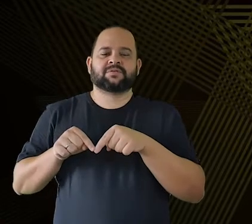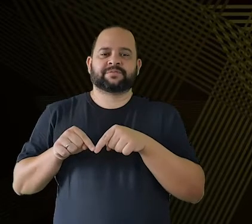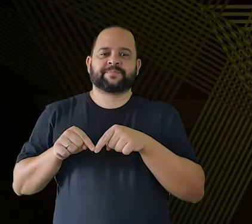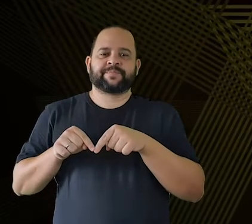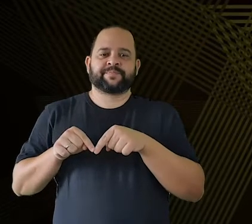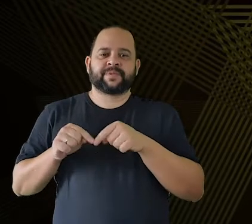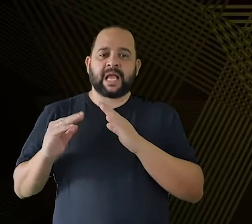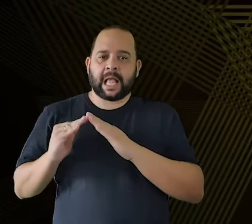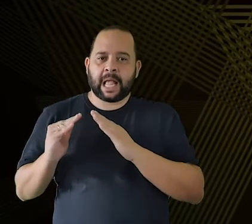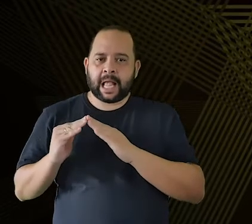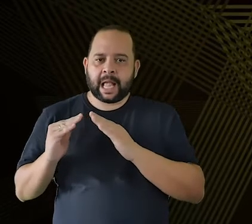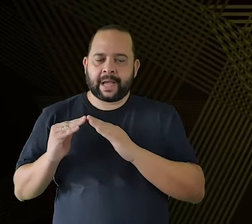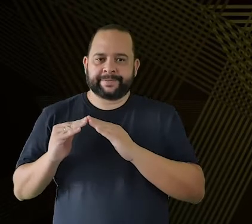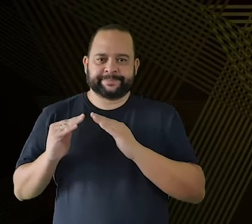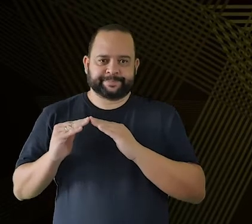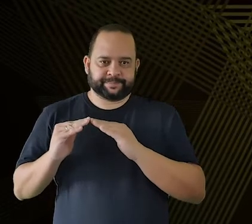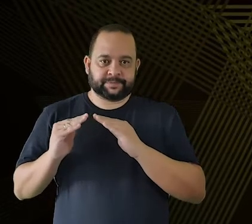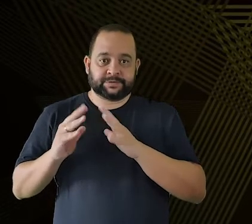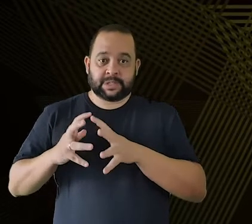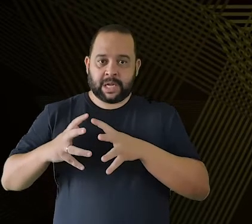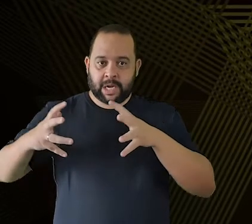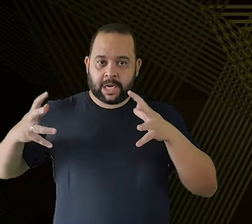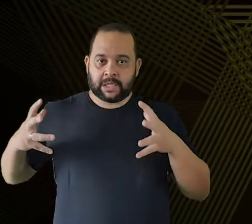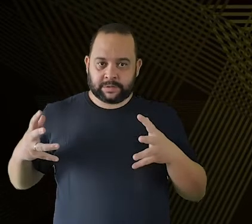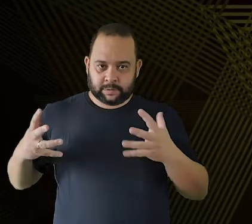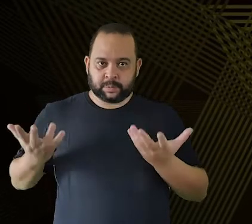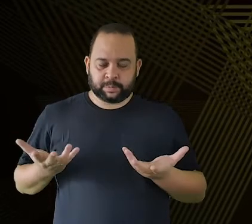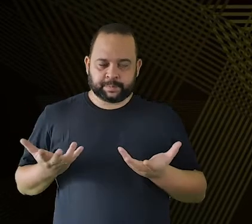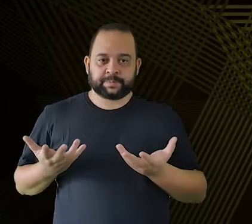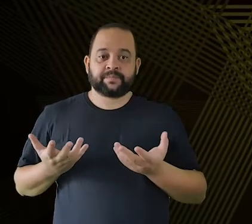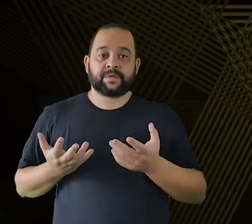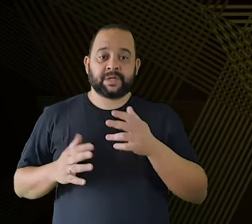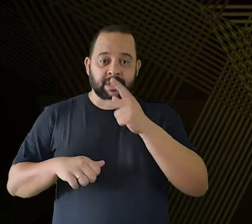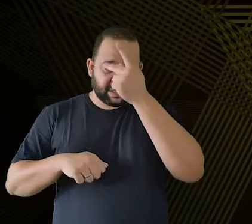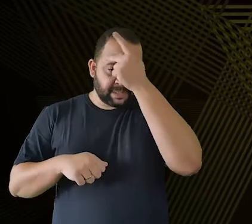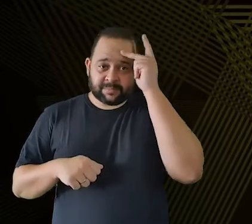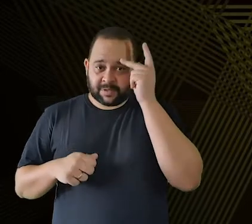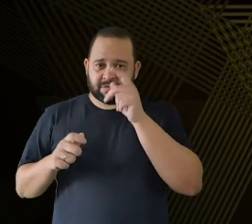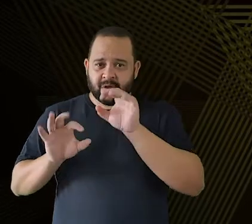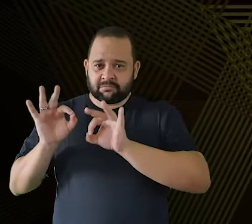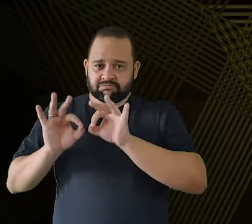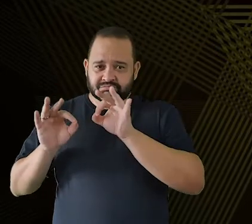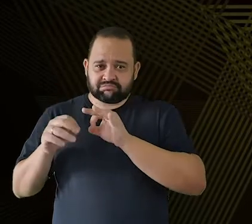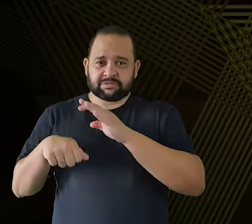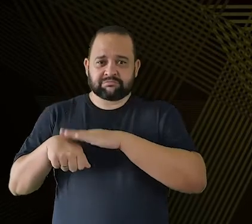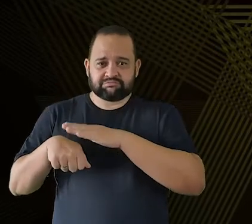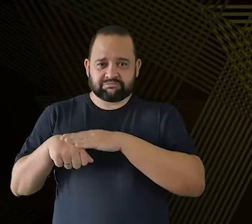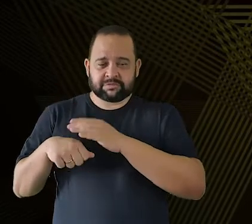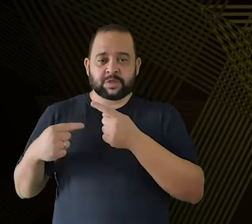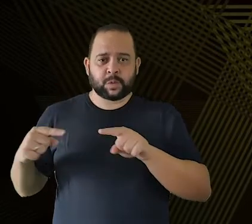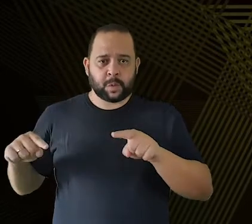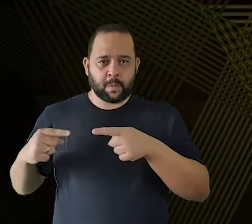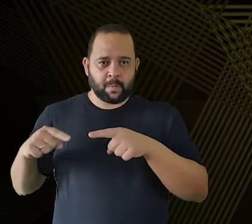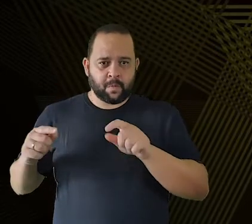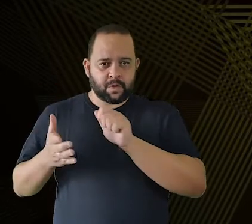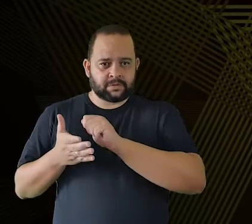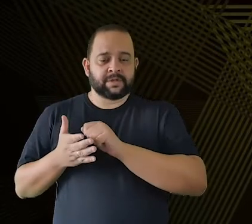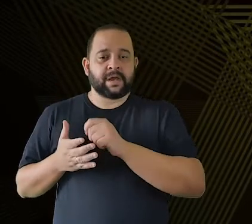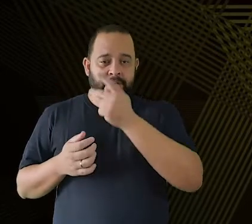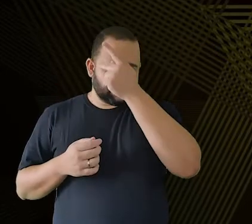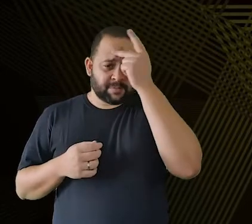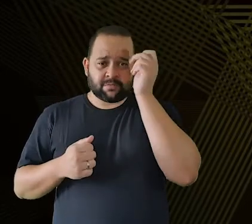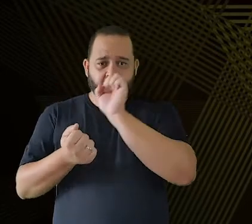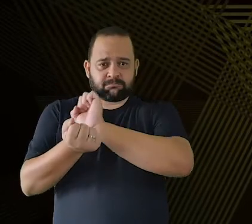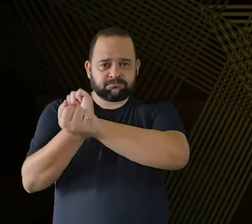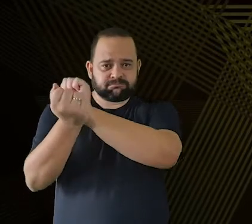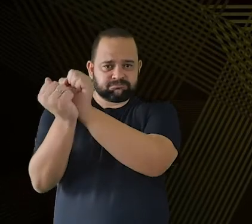às casas, as casas grandes, principalmente. E quem fazia essa música eram os